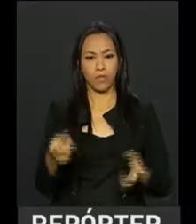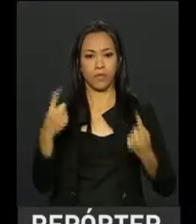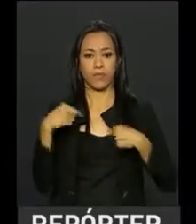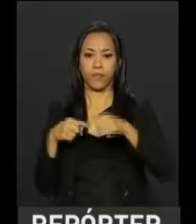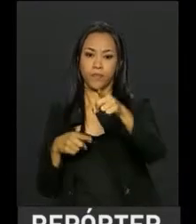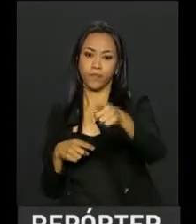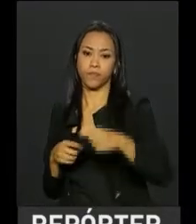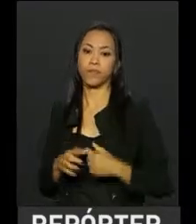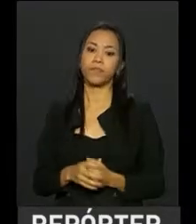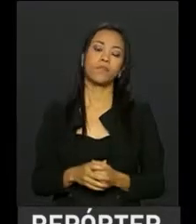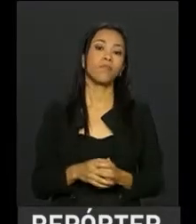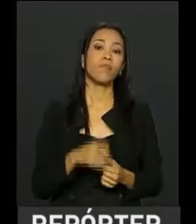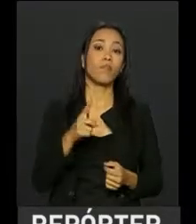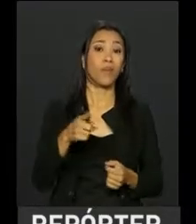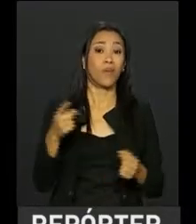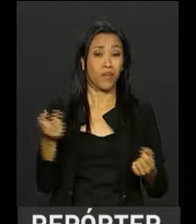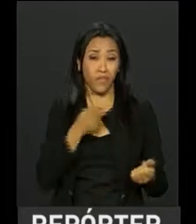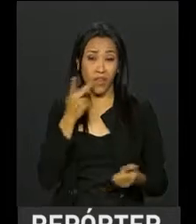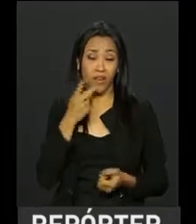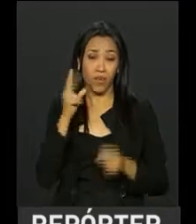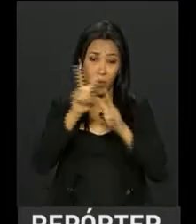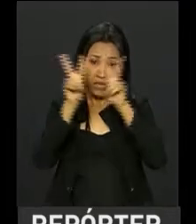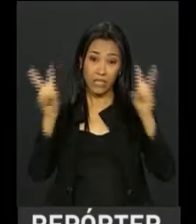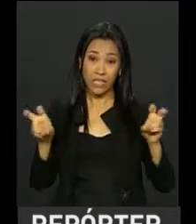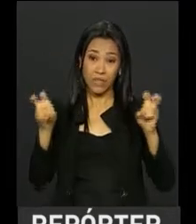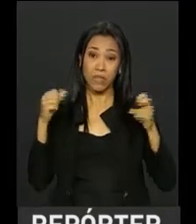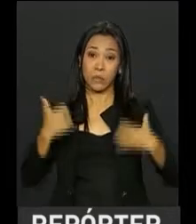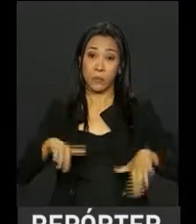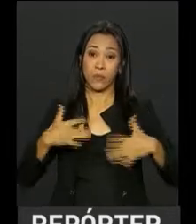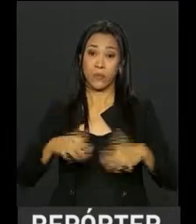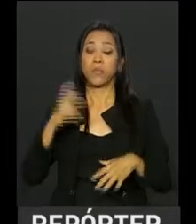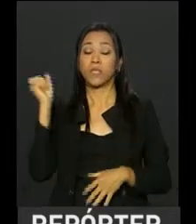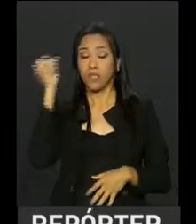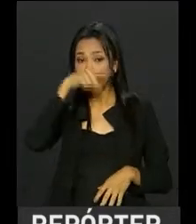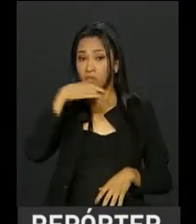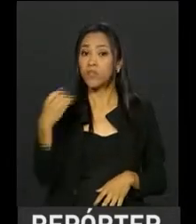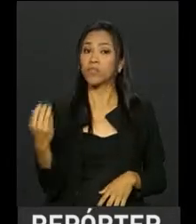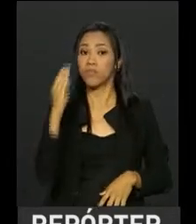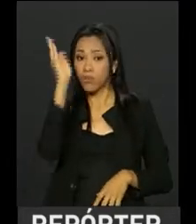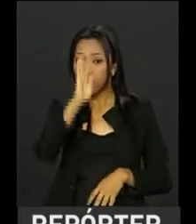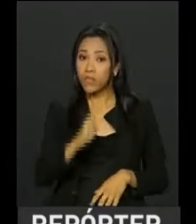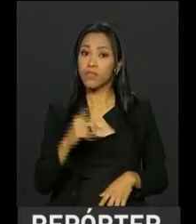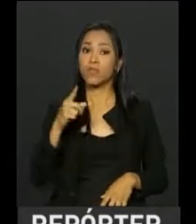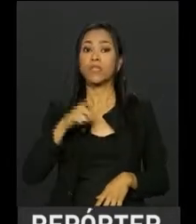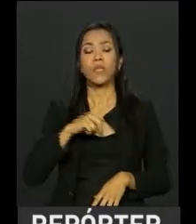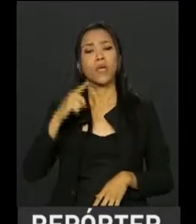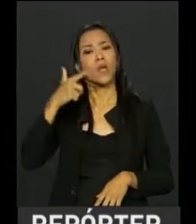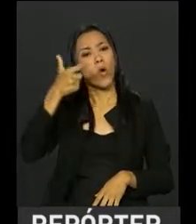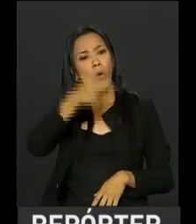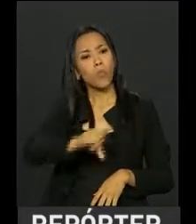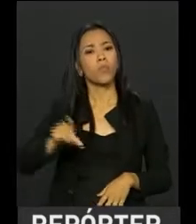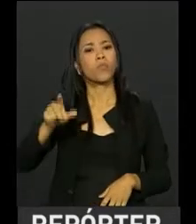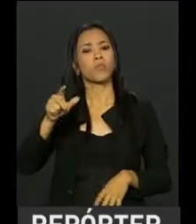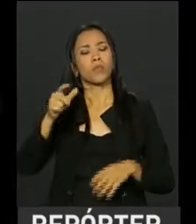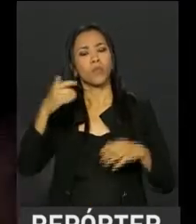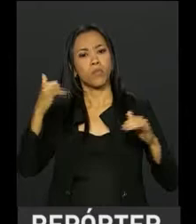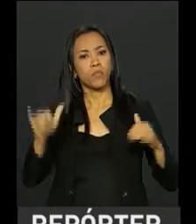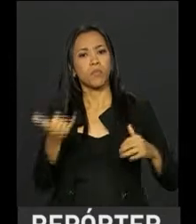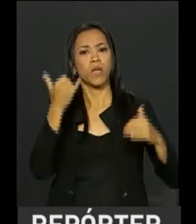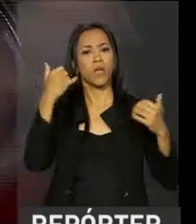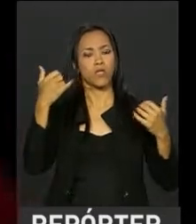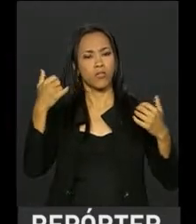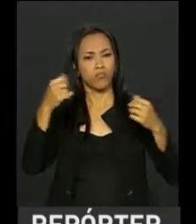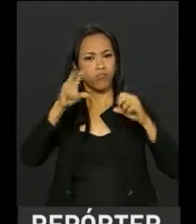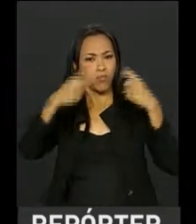caro para o Brasil tratar de Previdência social e a oportunidade de discutir esse tema com a população, trazendo